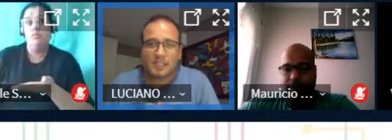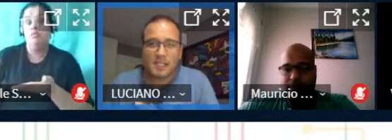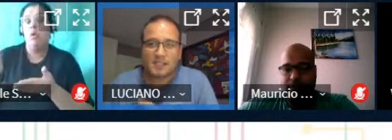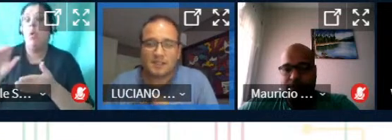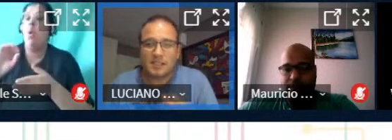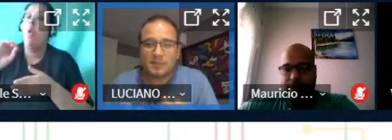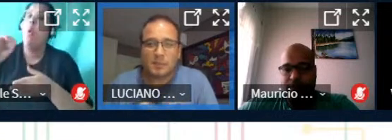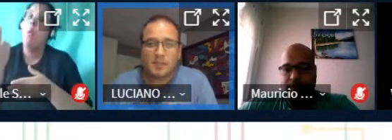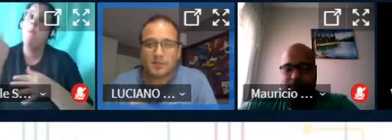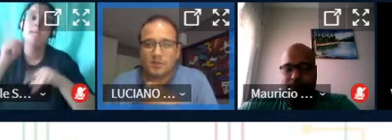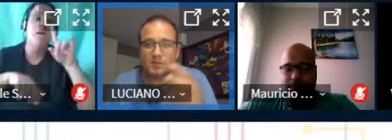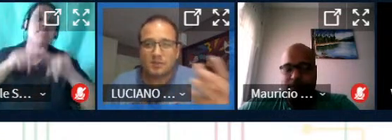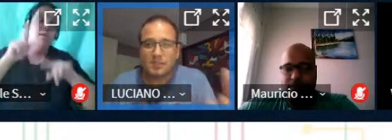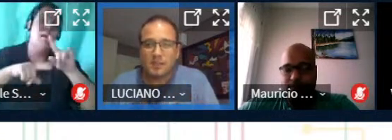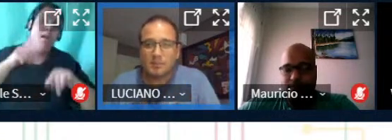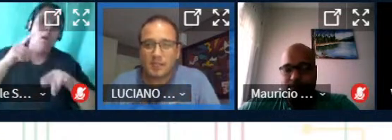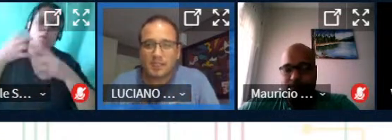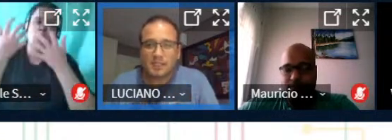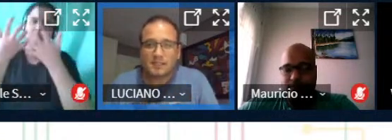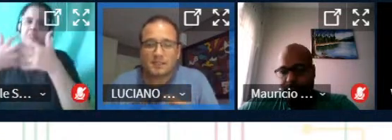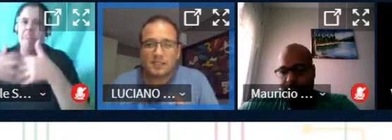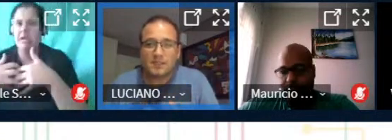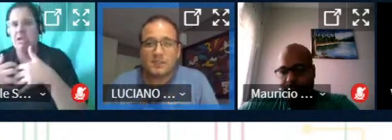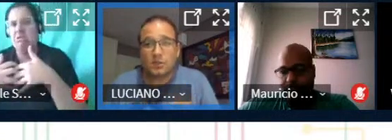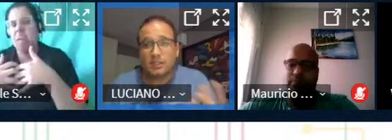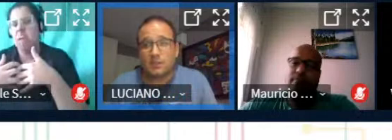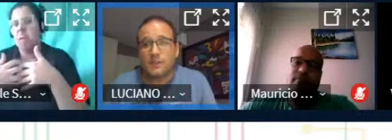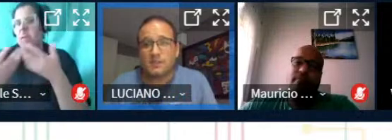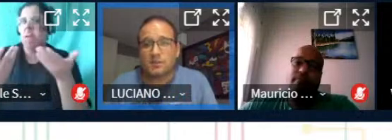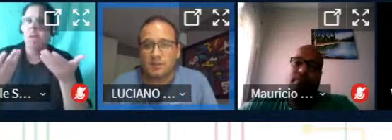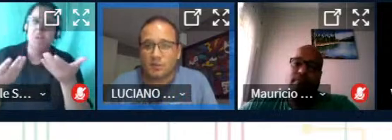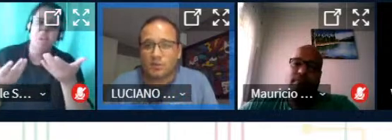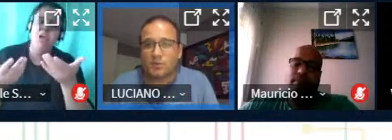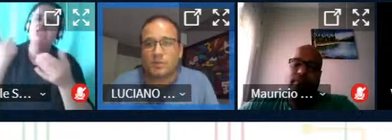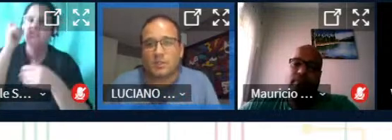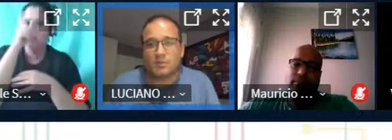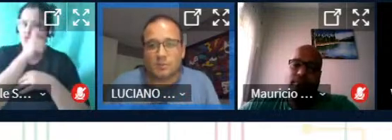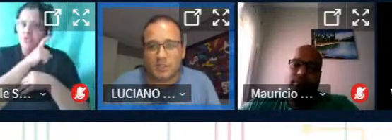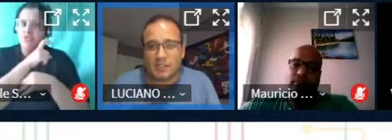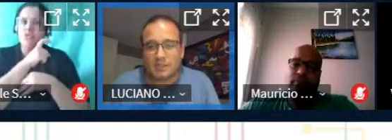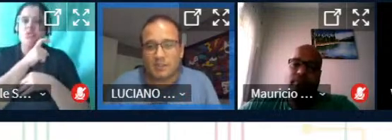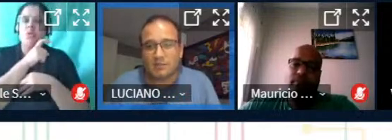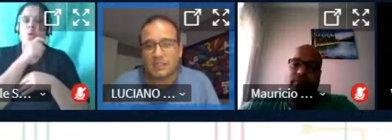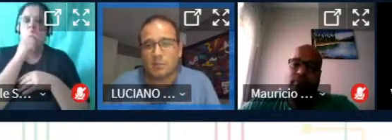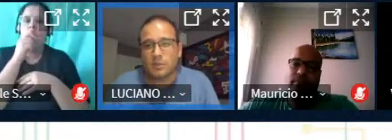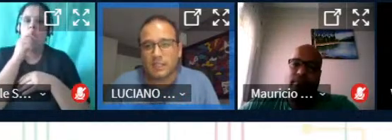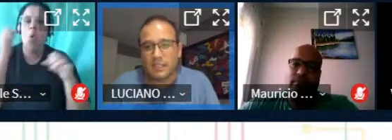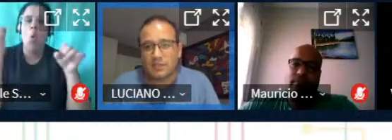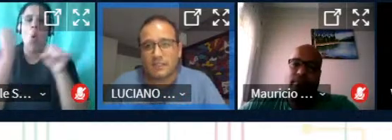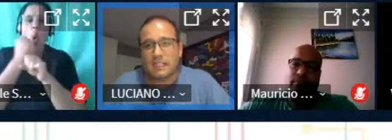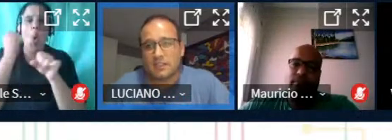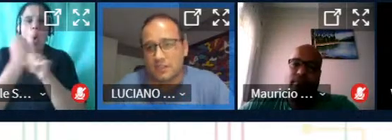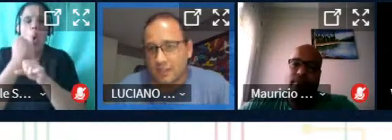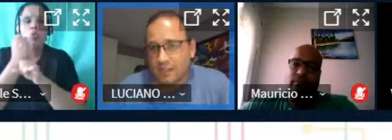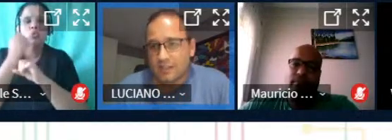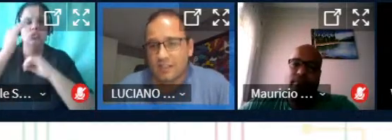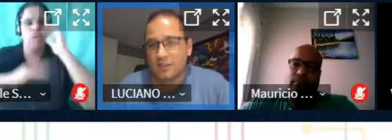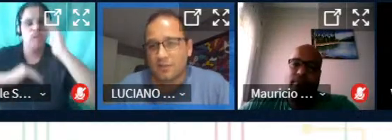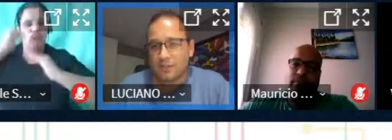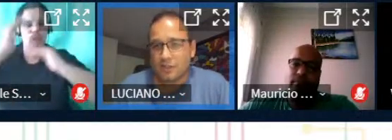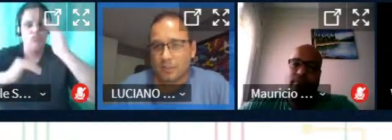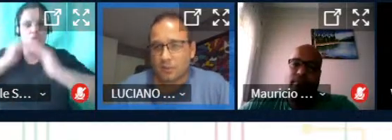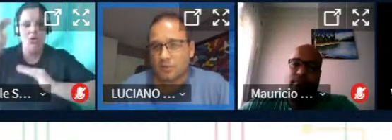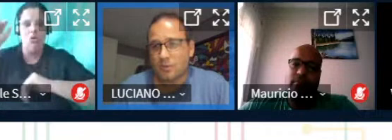recursos materiais equipamentos máquinas e às vezes se torna difícil construir um objeto então tem que ter muita criatividade